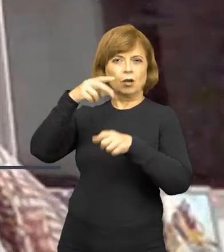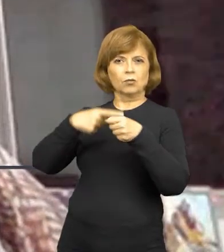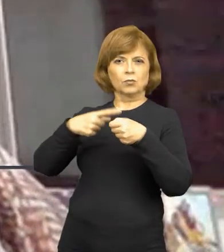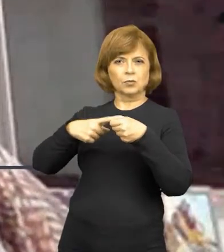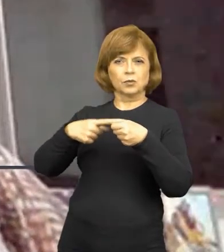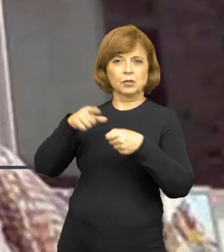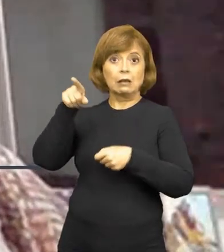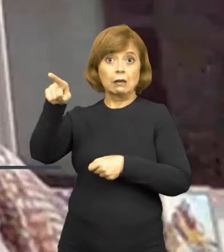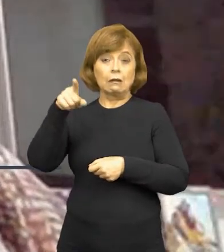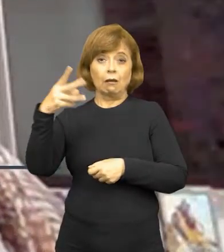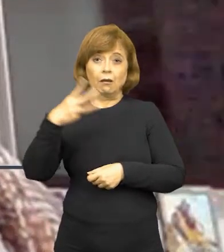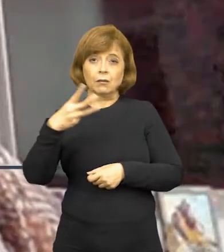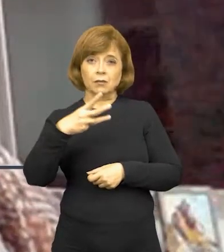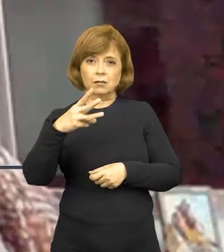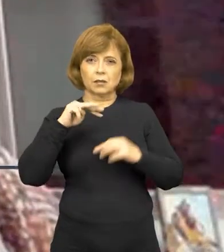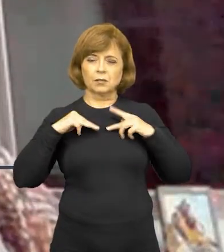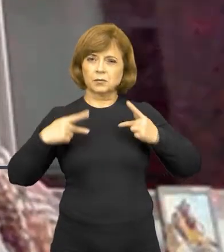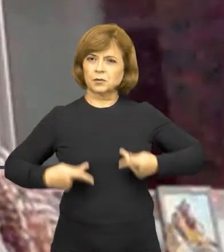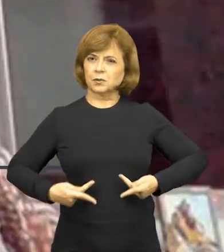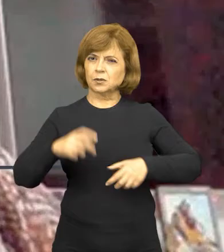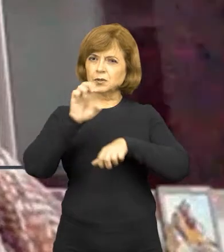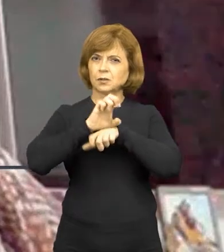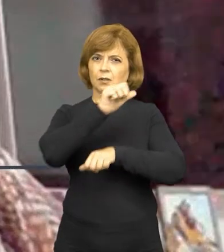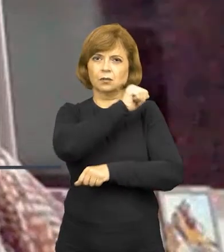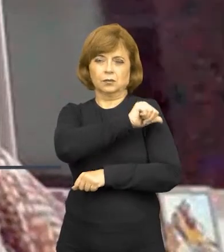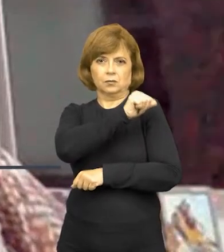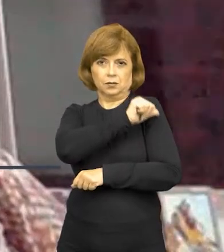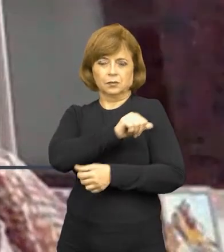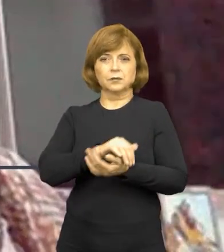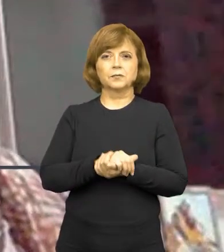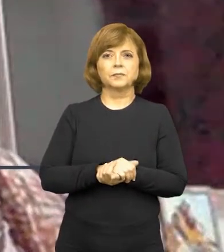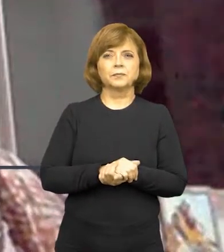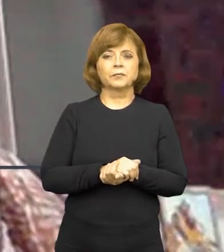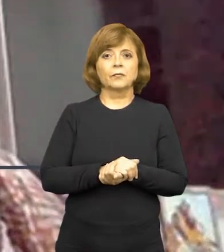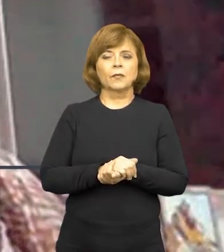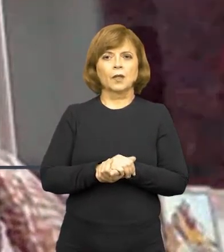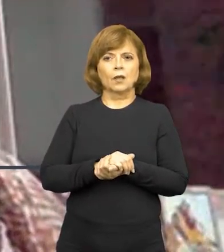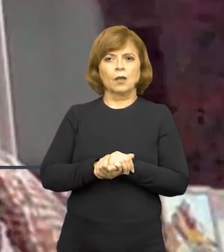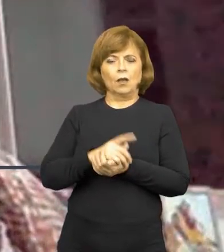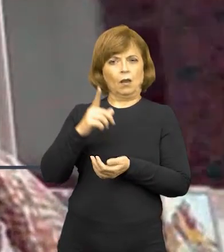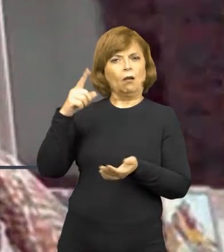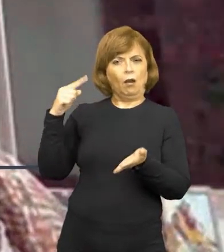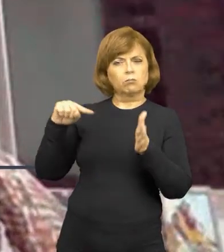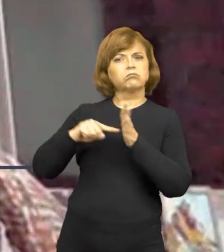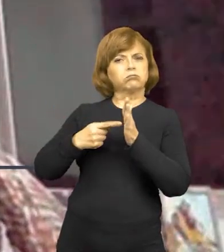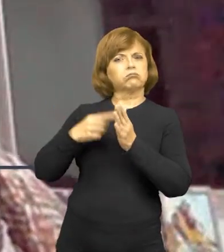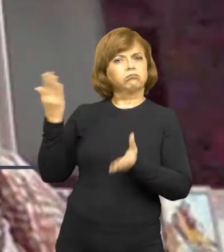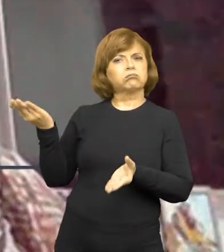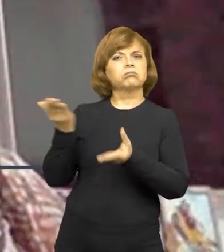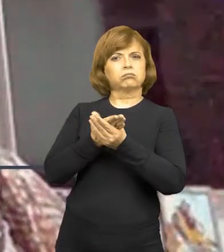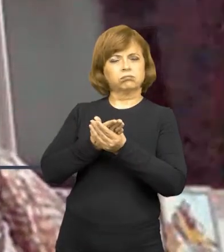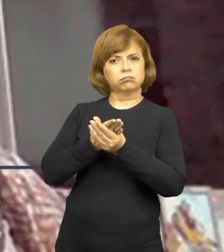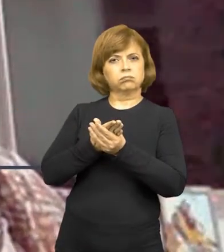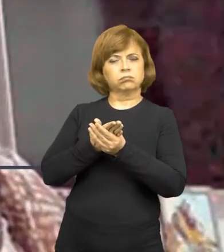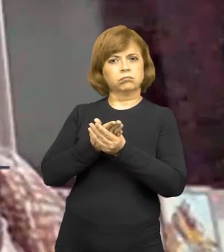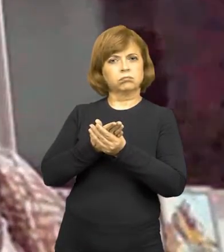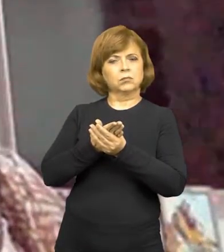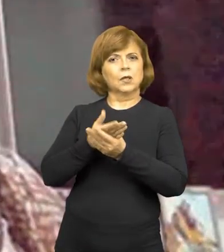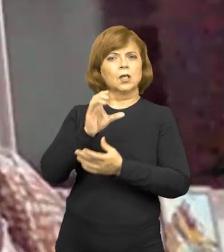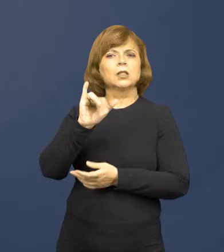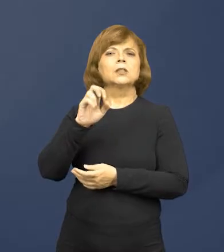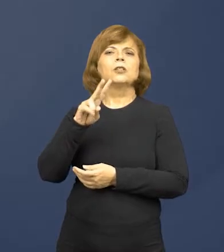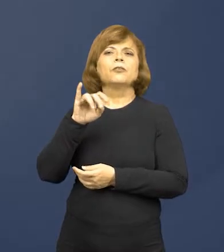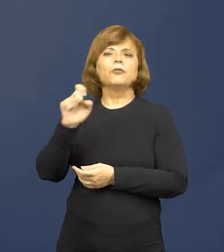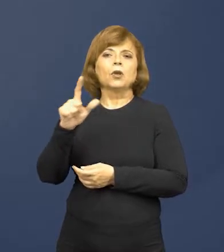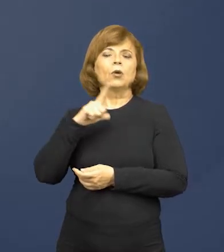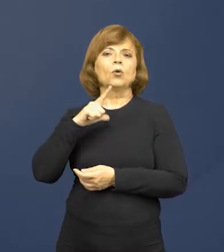do Núcleo Campos, do Ministério Público do Estado do Rio de Janeiro, ajuizou uma ação civil pública em face de